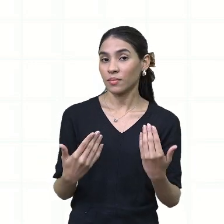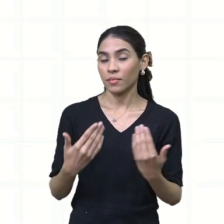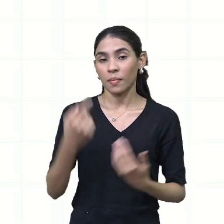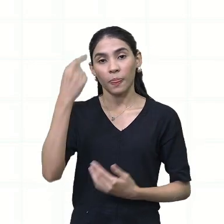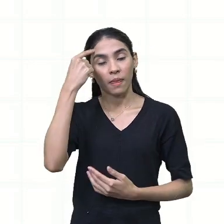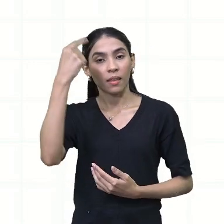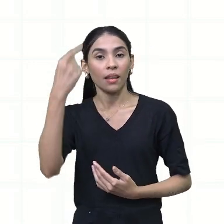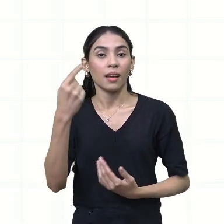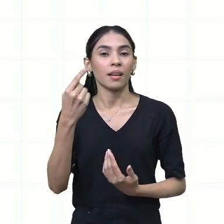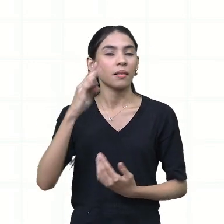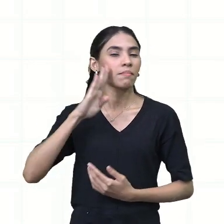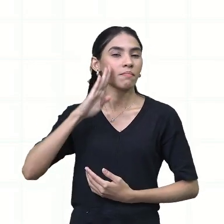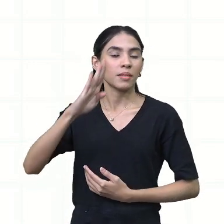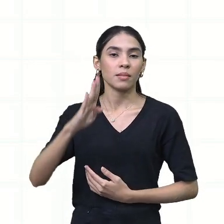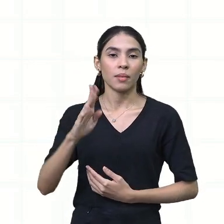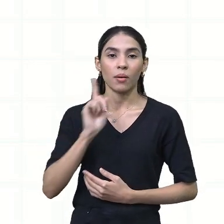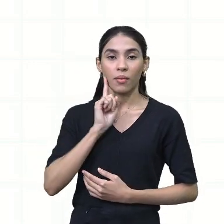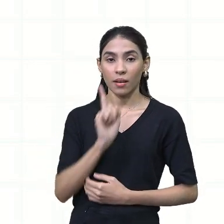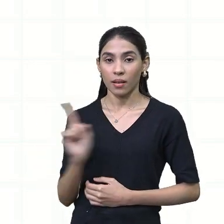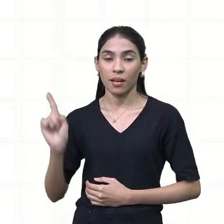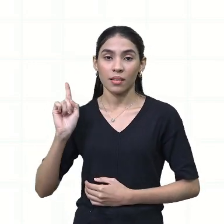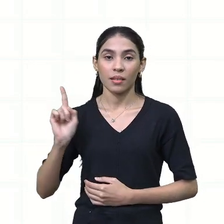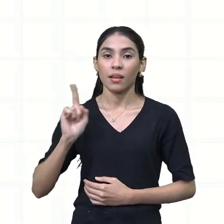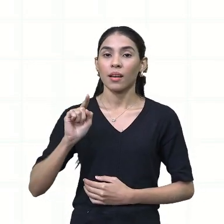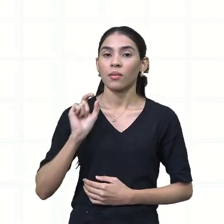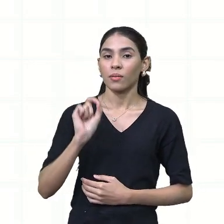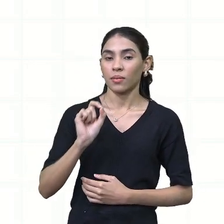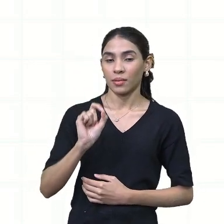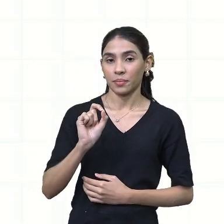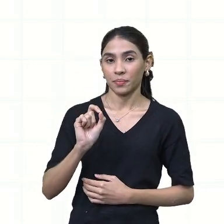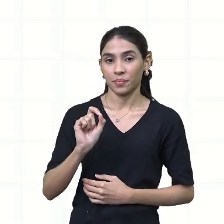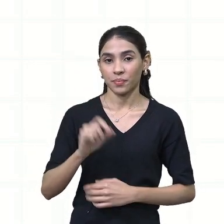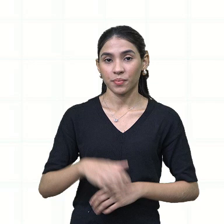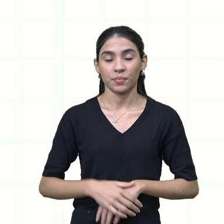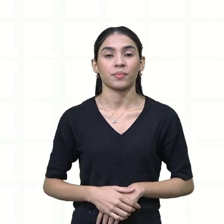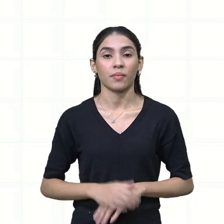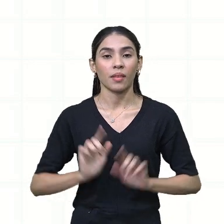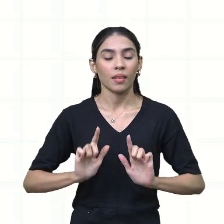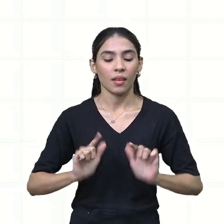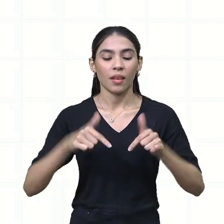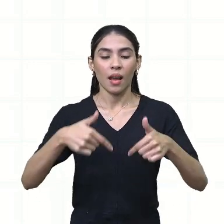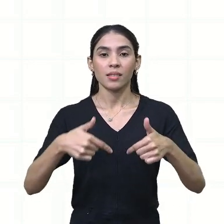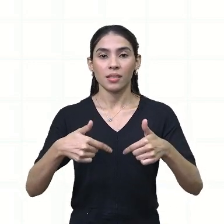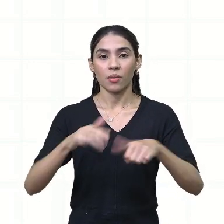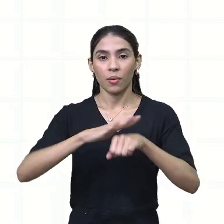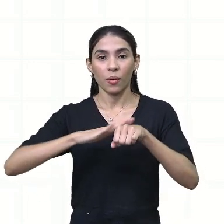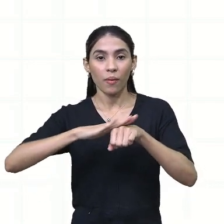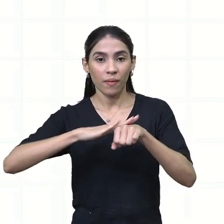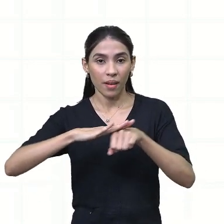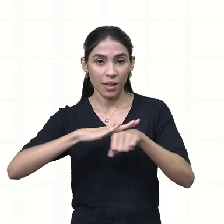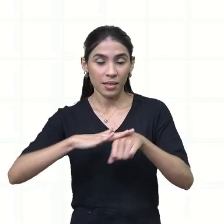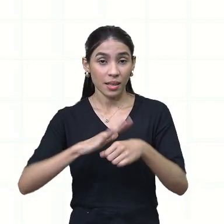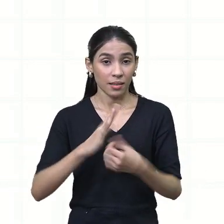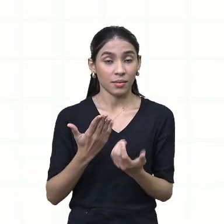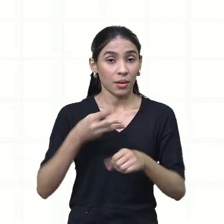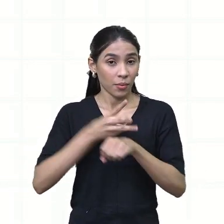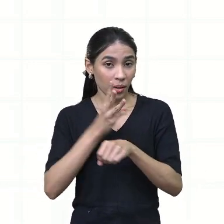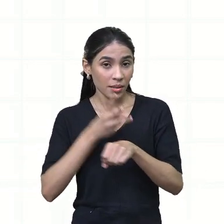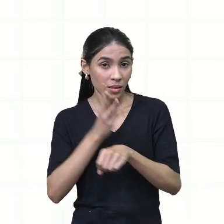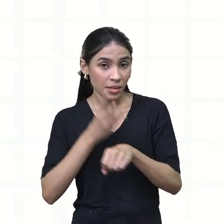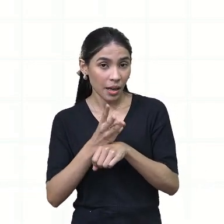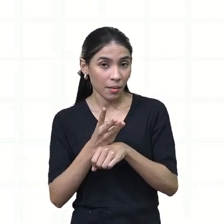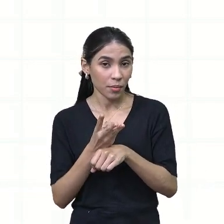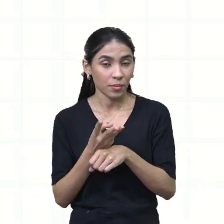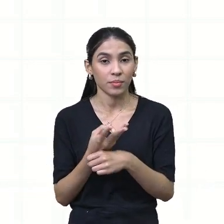ideia aqui no primeiro exemplo é justamente a ação da conversa no WhatsApp, como